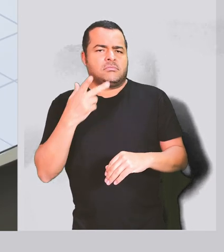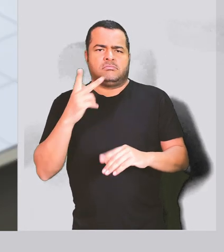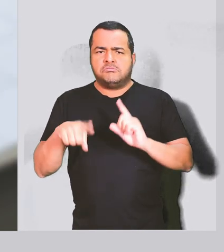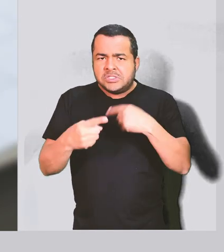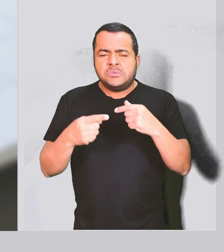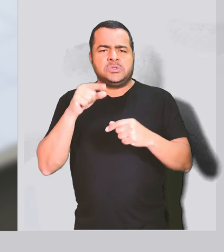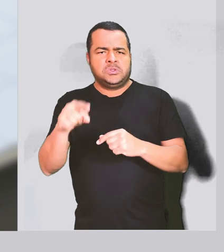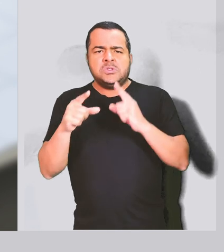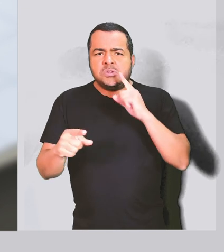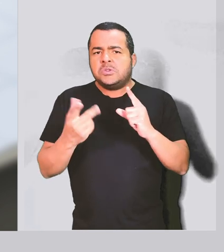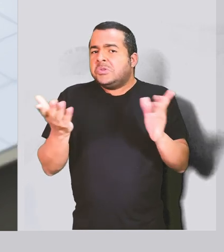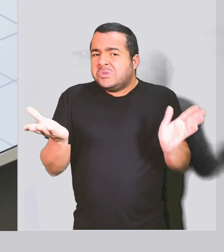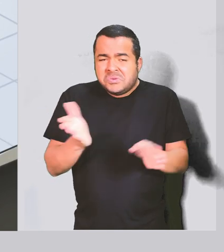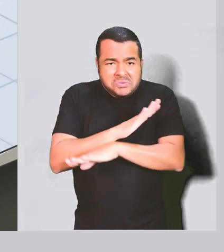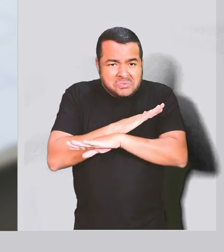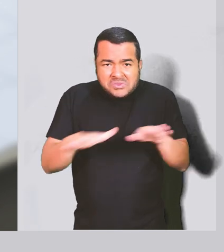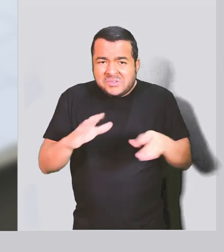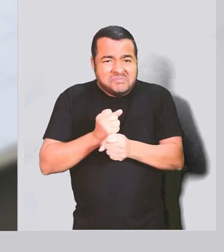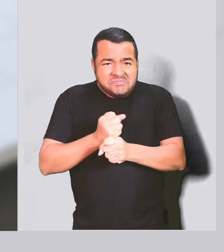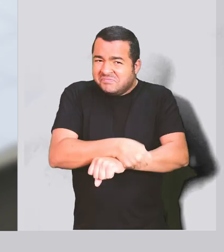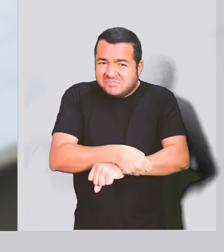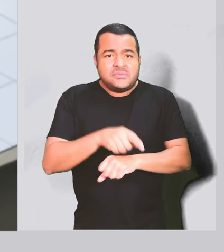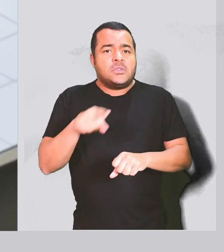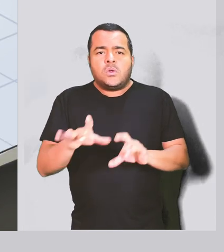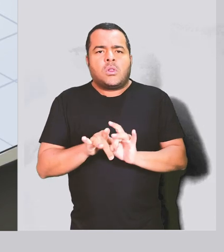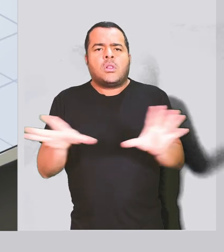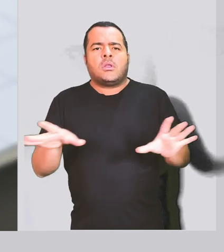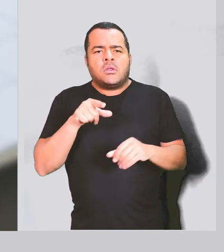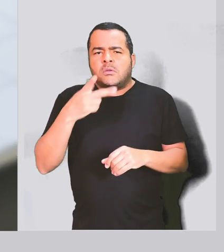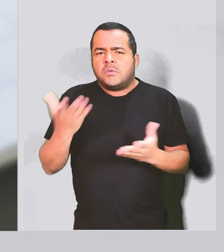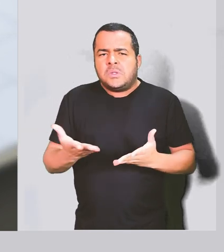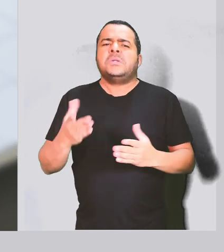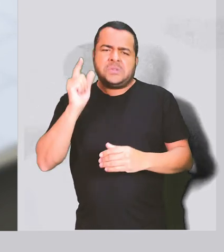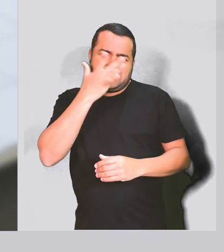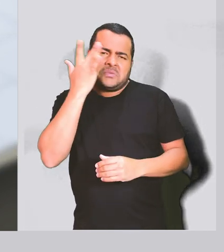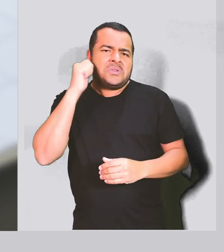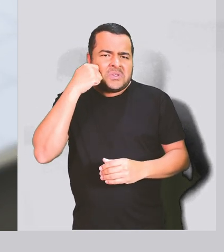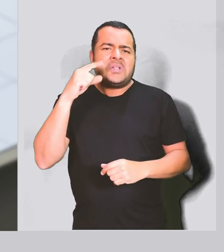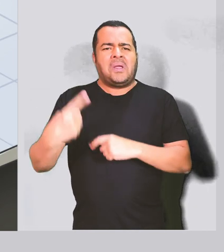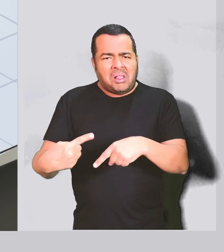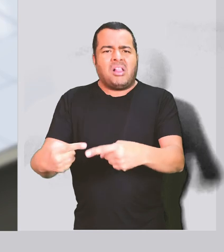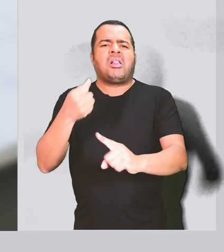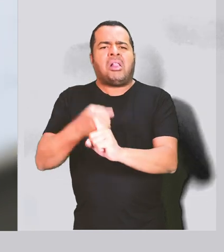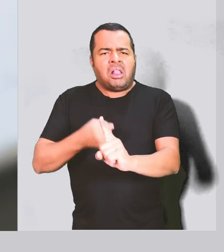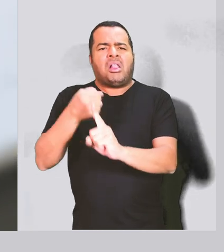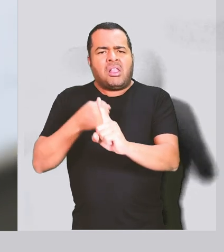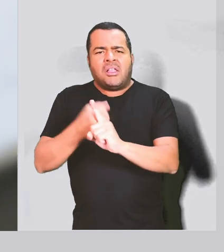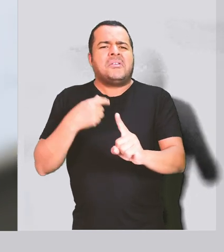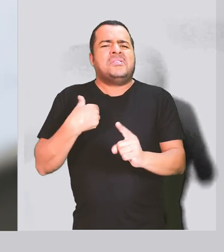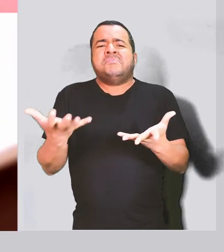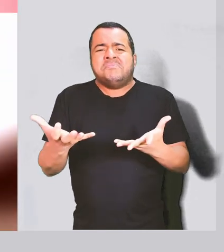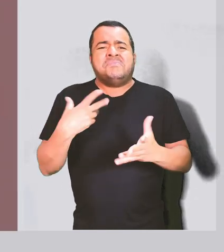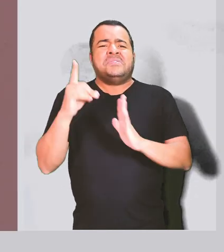Após a abolição, as coisas não mudaram muito. Sem uma política de reparação, a população negra permanece enfrentando barreiras do